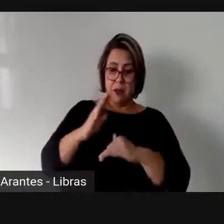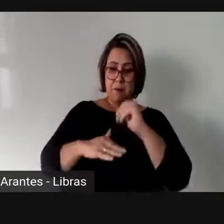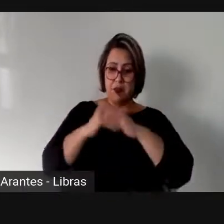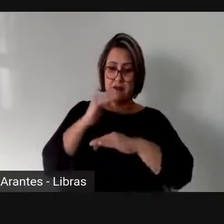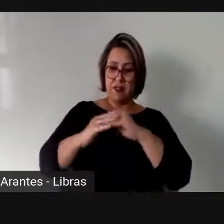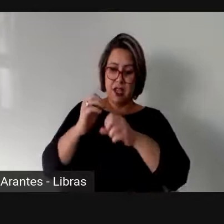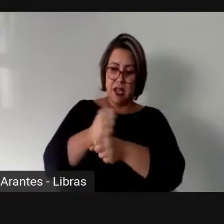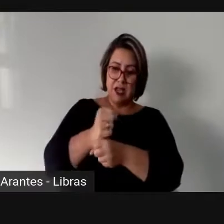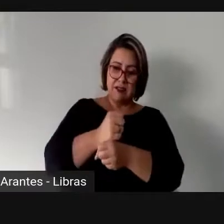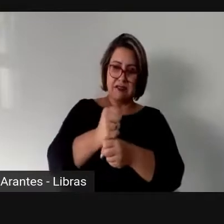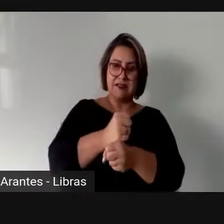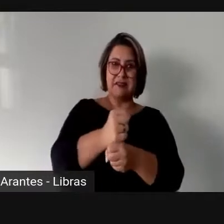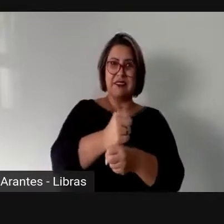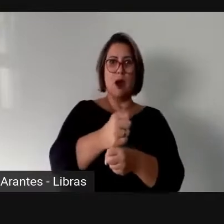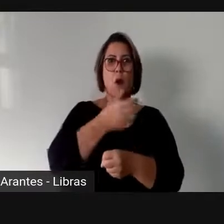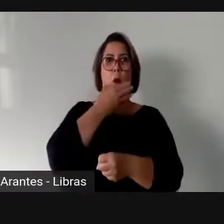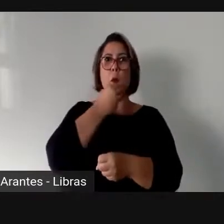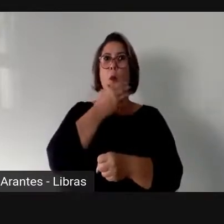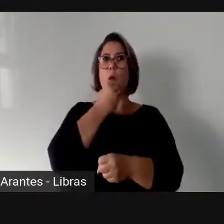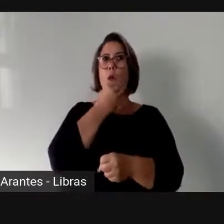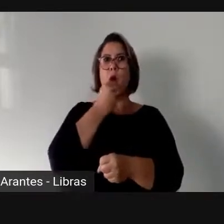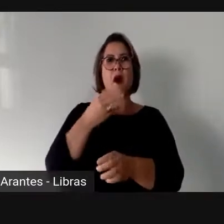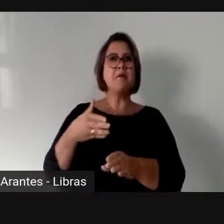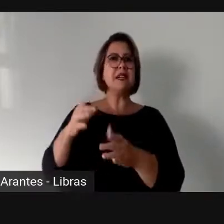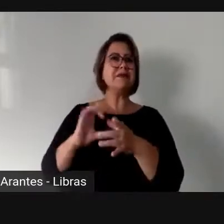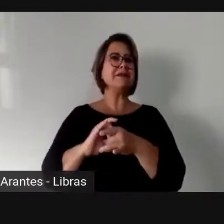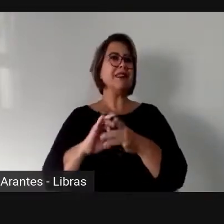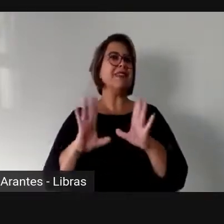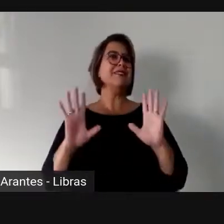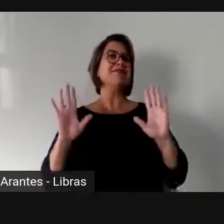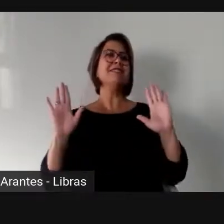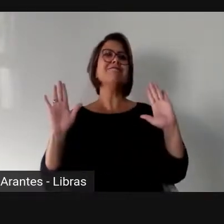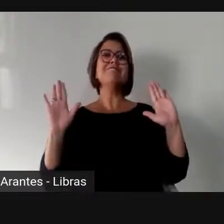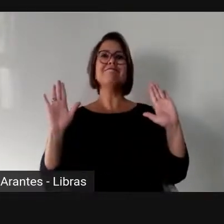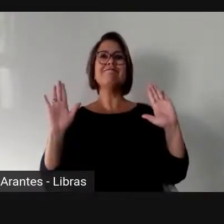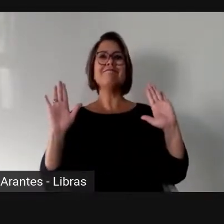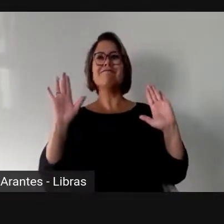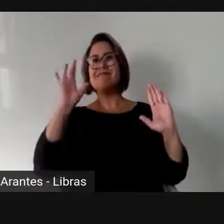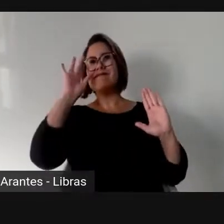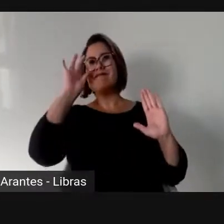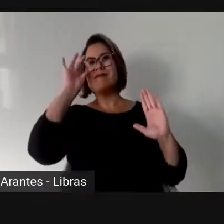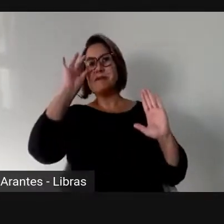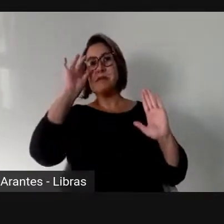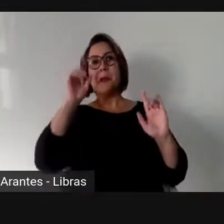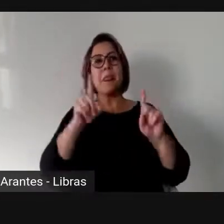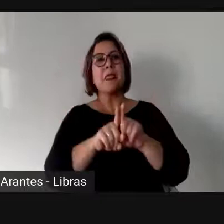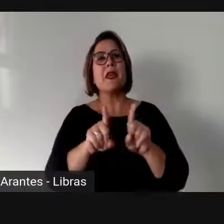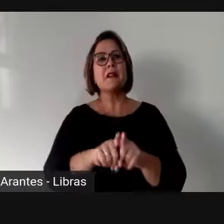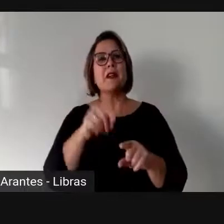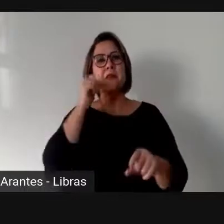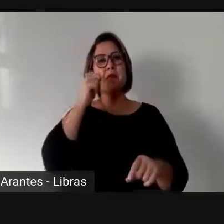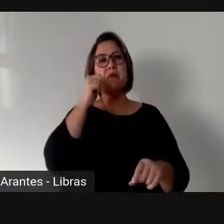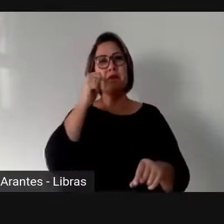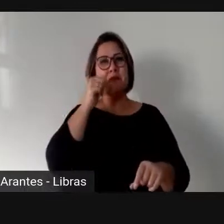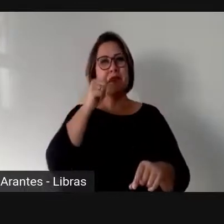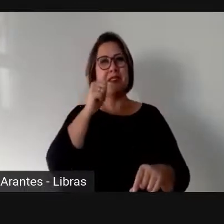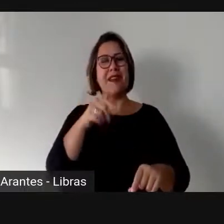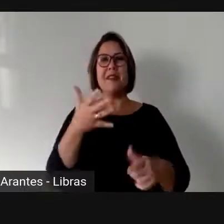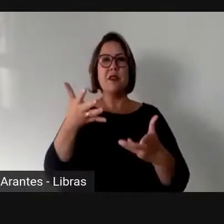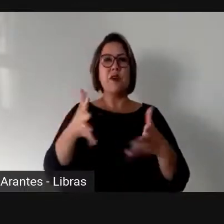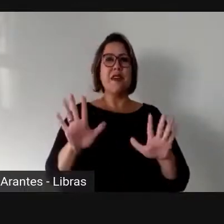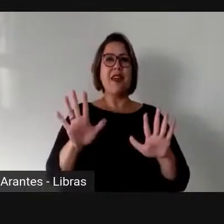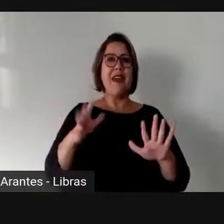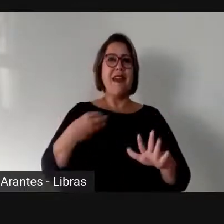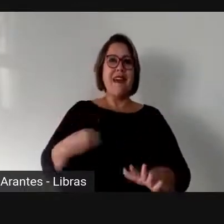livre acesso para constituir carreira. primeiro que as mulheres não querem esse modelo de política carreirista, então elas não vão